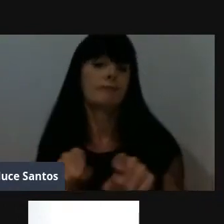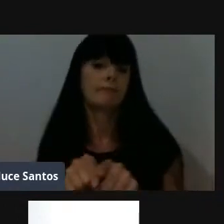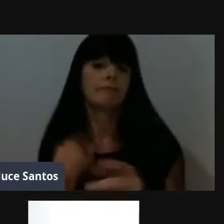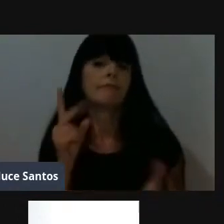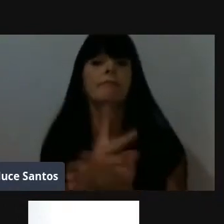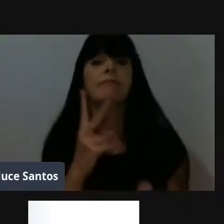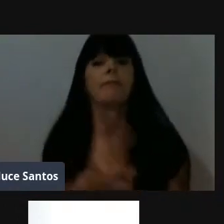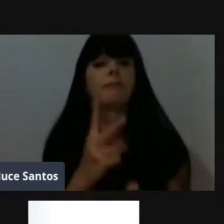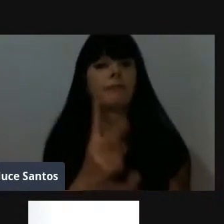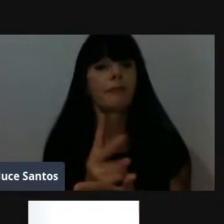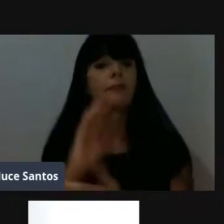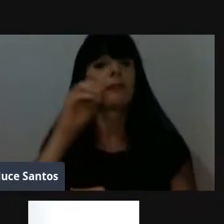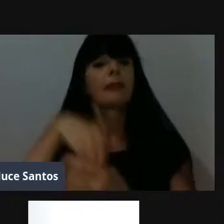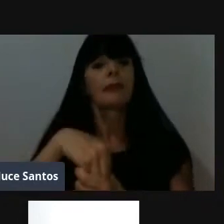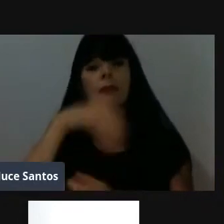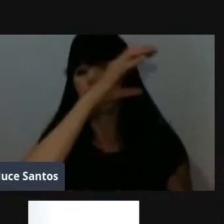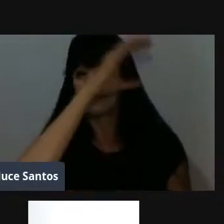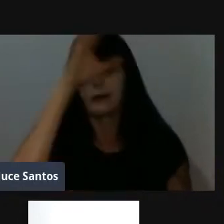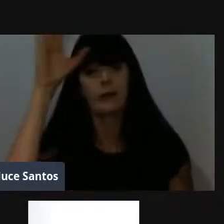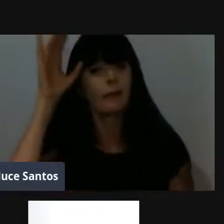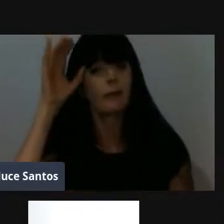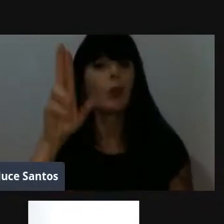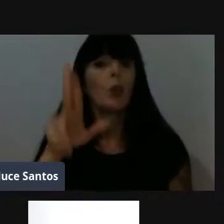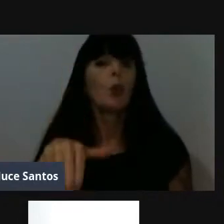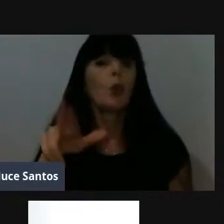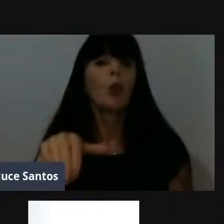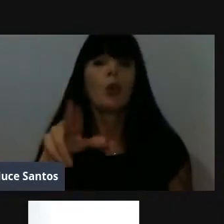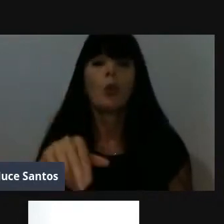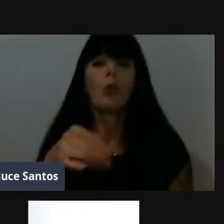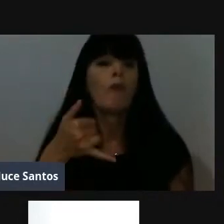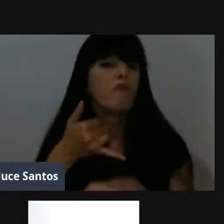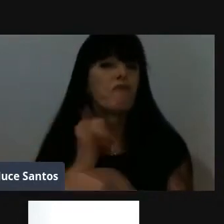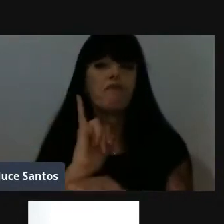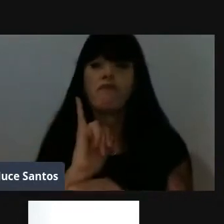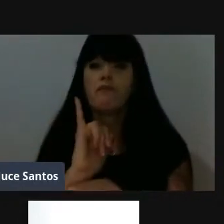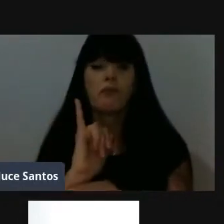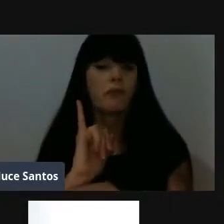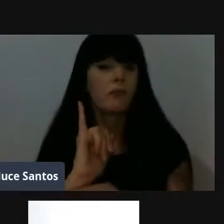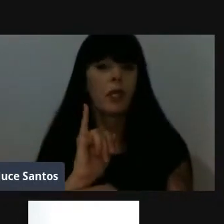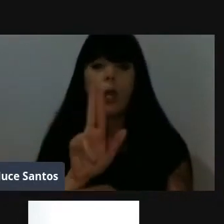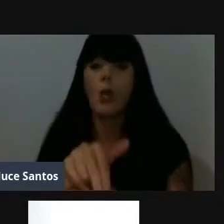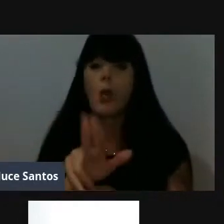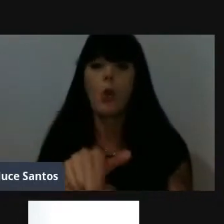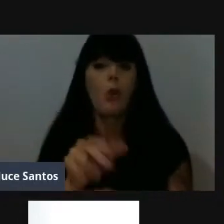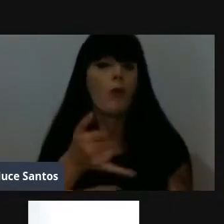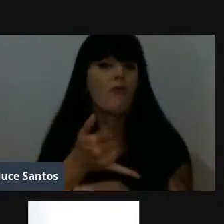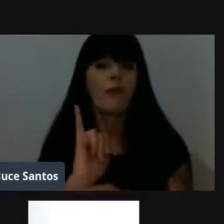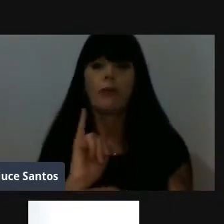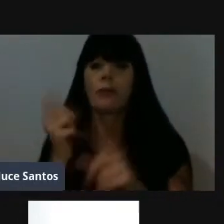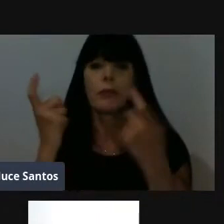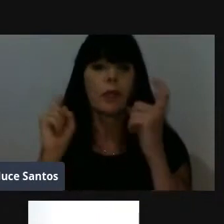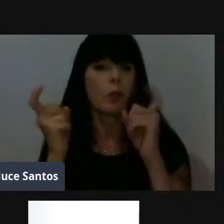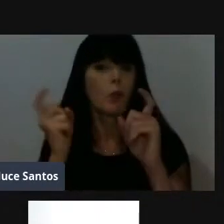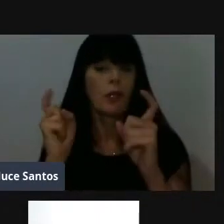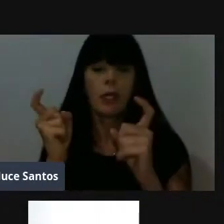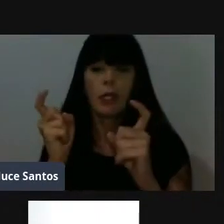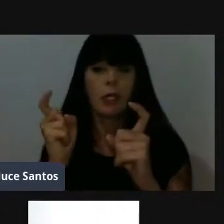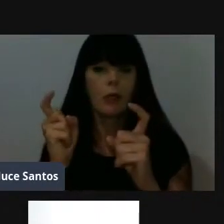das sessões da Câmara, nunca não faltei em nenhuma, em quatro anos de mandato, não faltei em nenhuma reunião plenária,